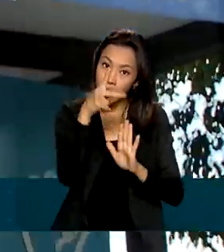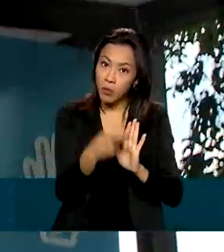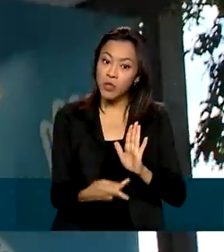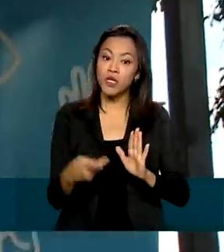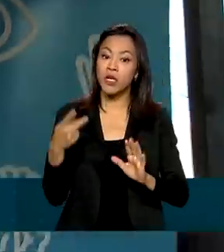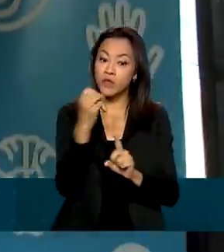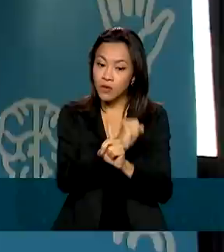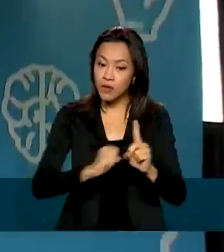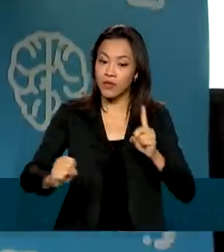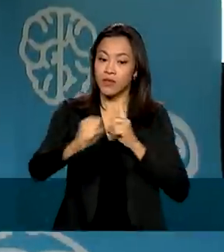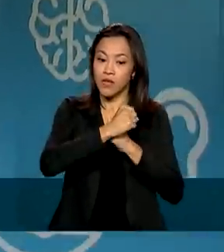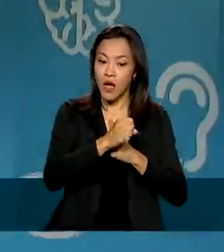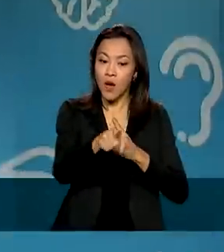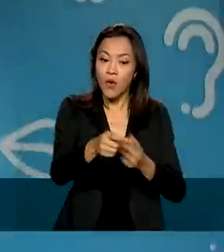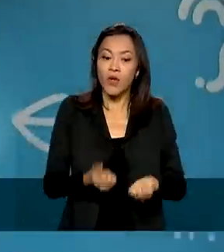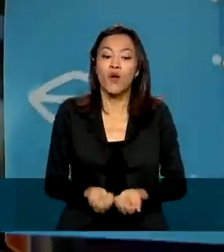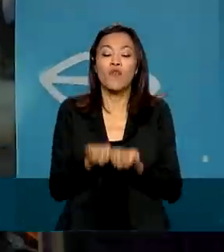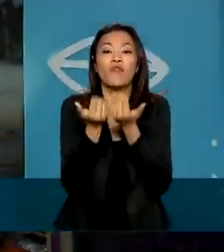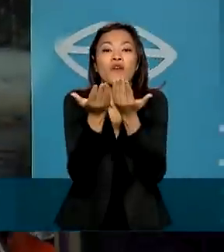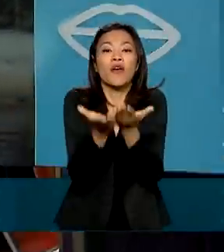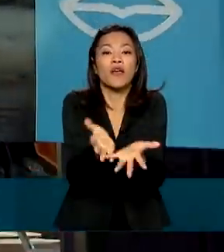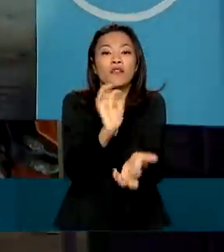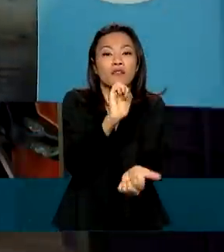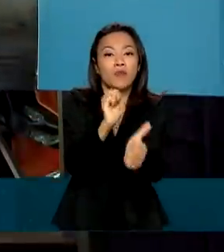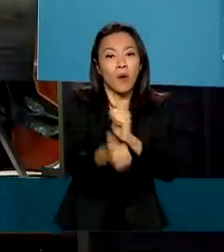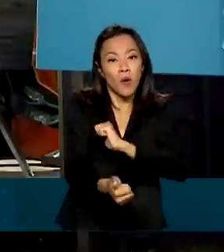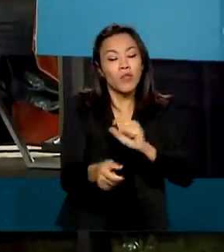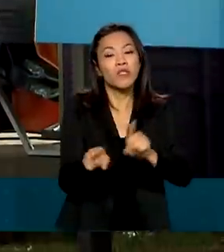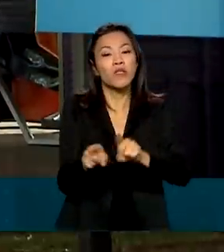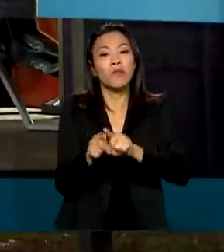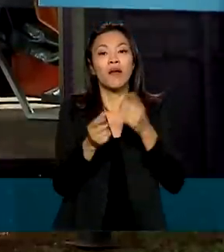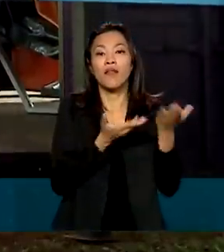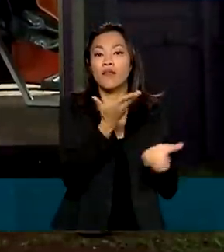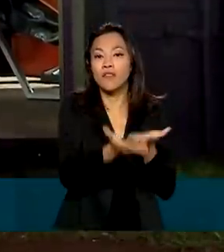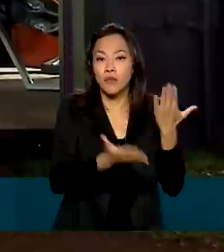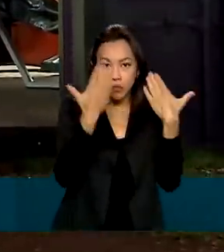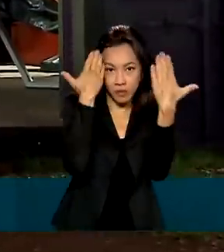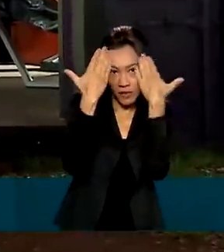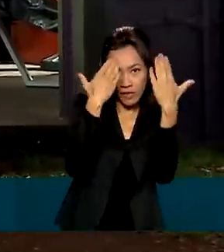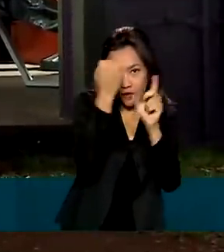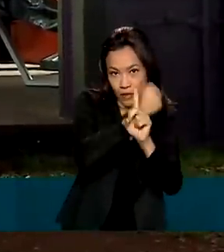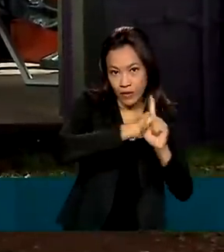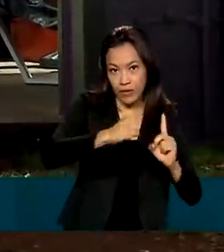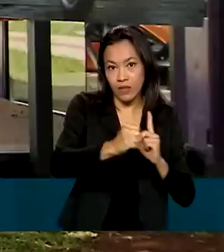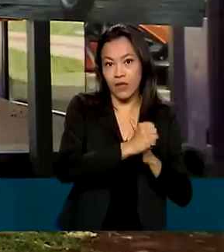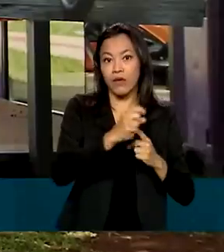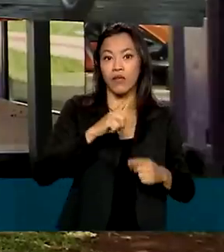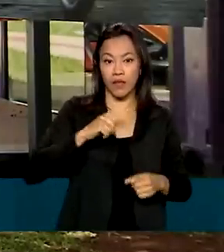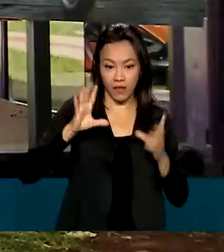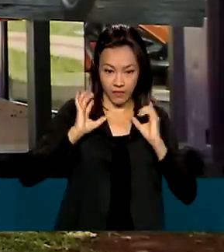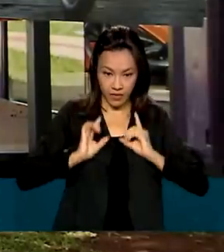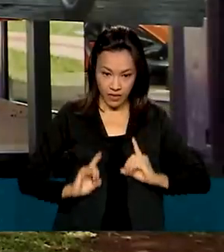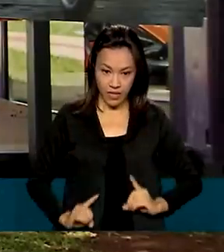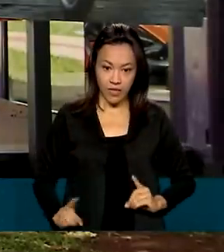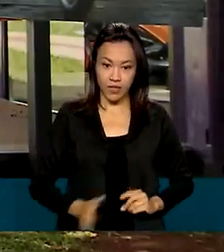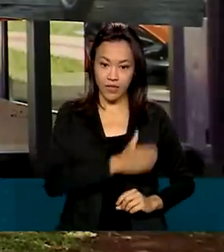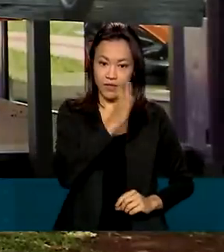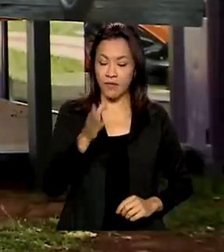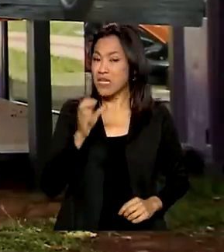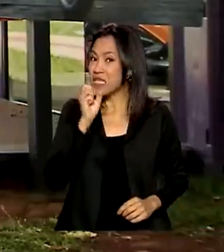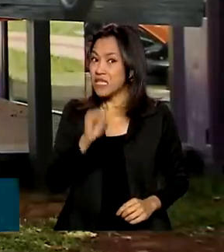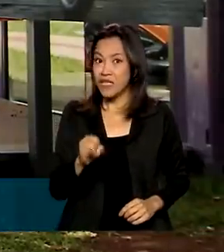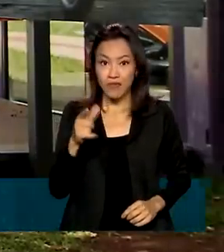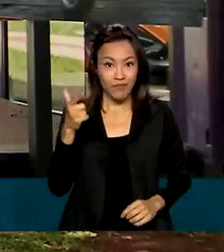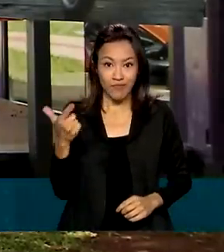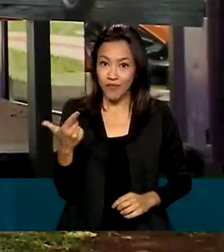oferece atividades esportivas e atendimento psicossocial a pessoas com deficiência. Se não fosse o esporte para